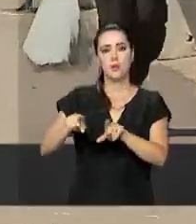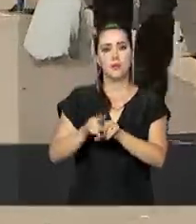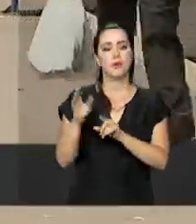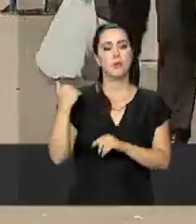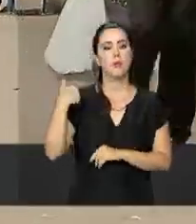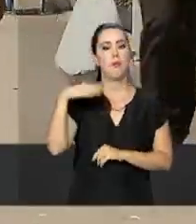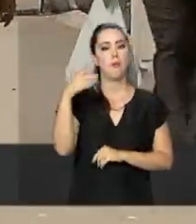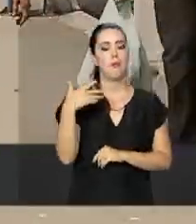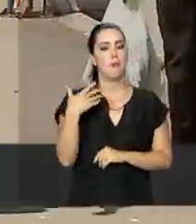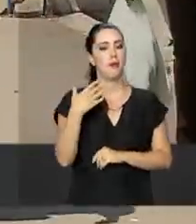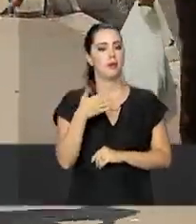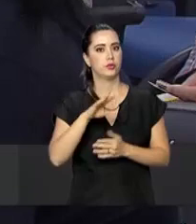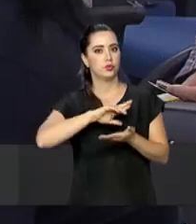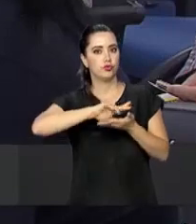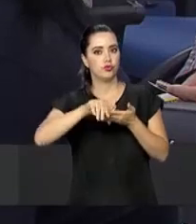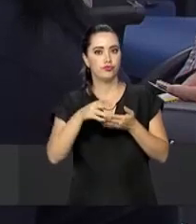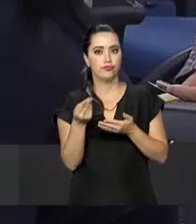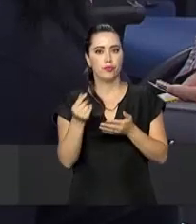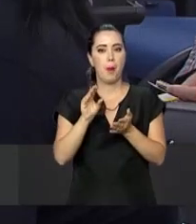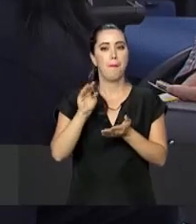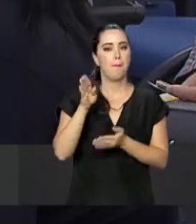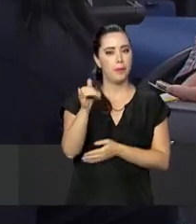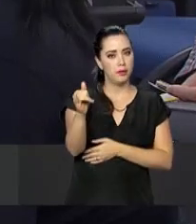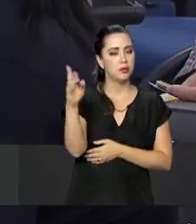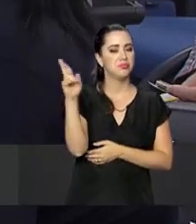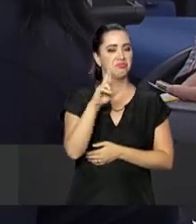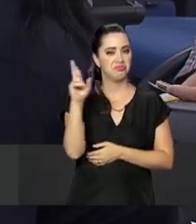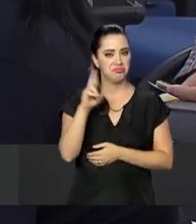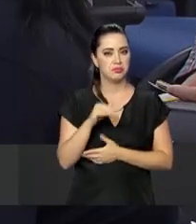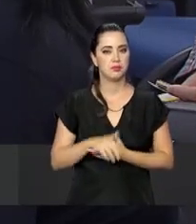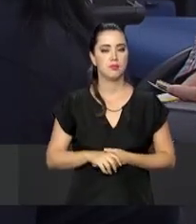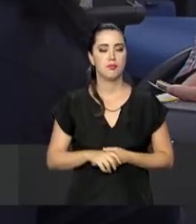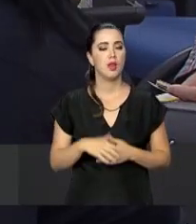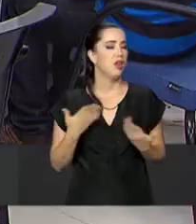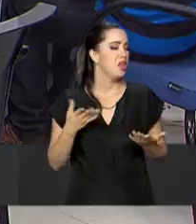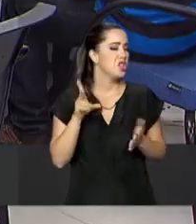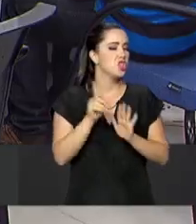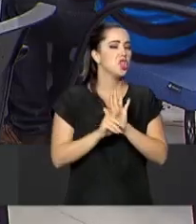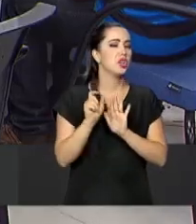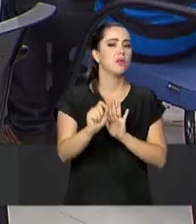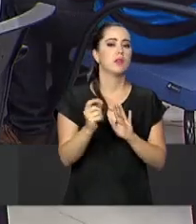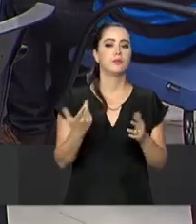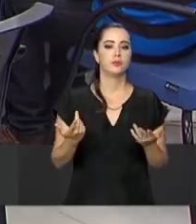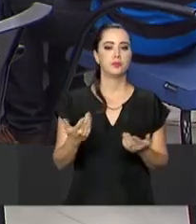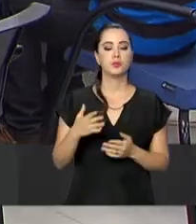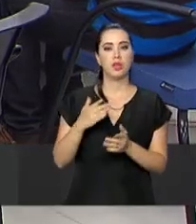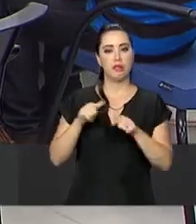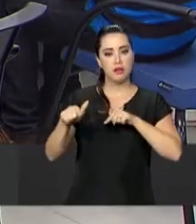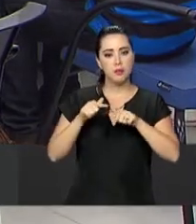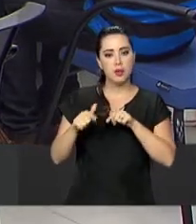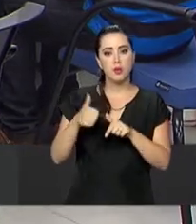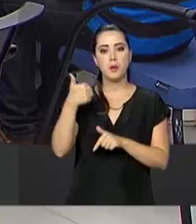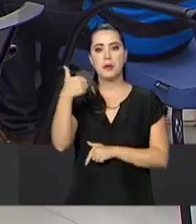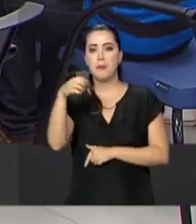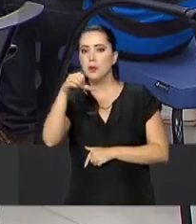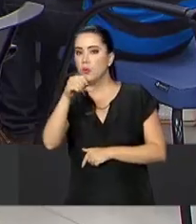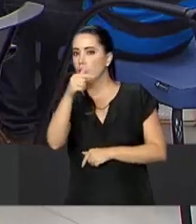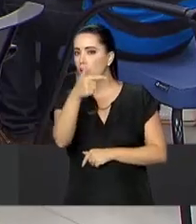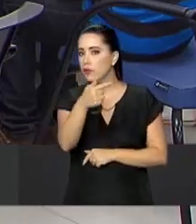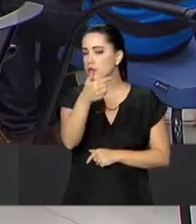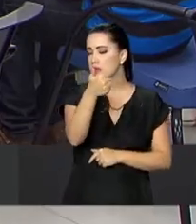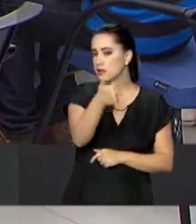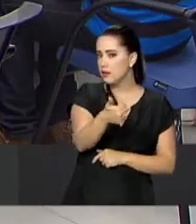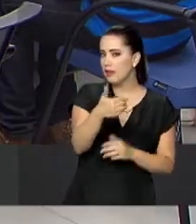reais disponíveis para saque. Tem direito ao benefício o trabalhador com carteira assinada entre 1971 e